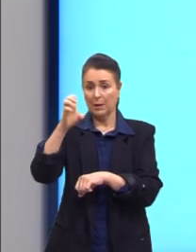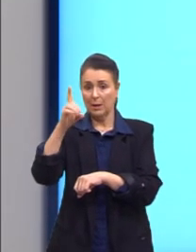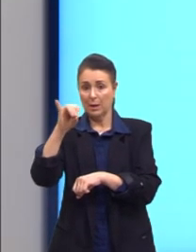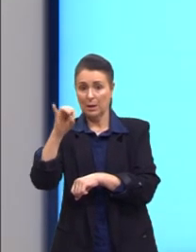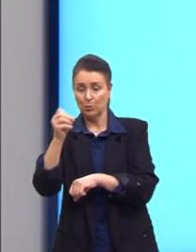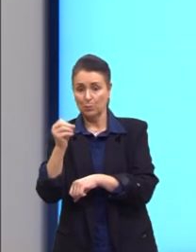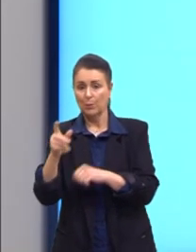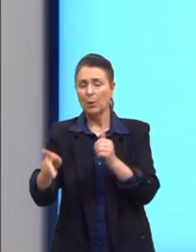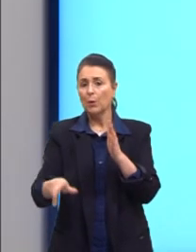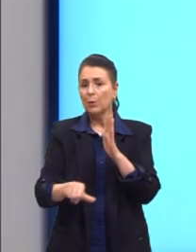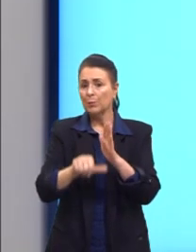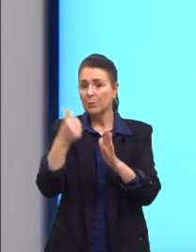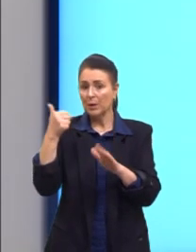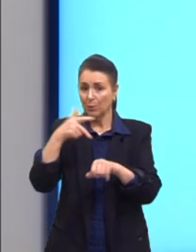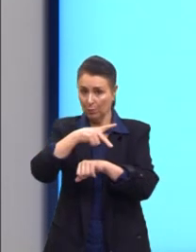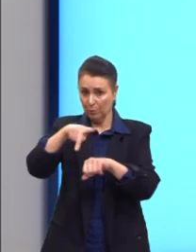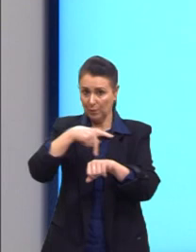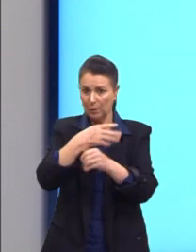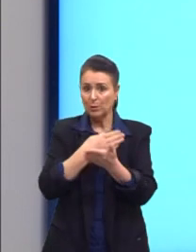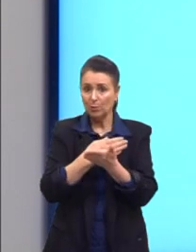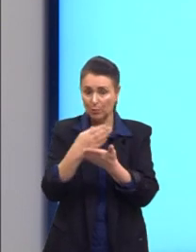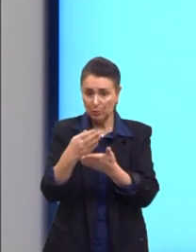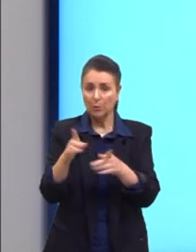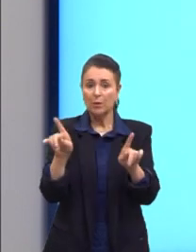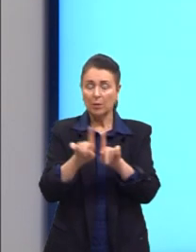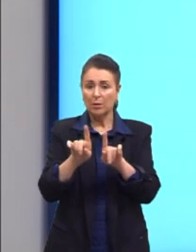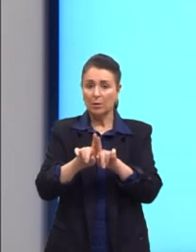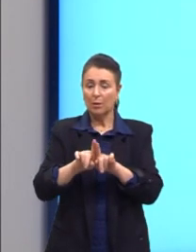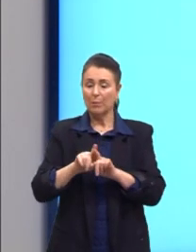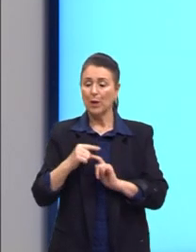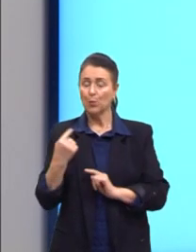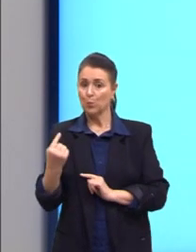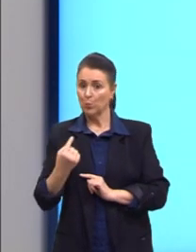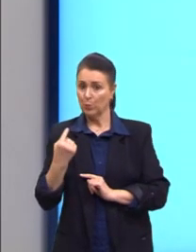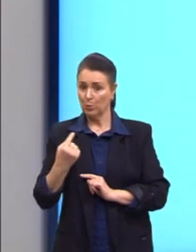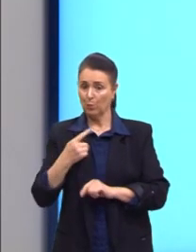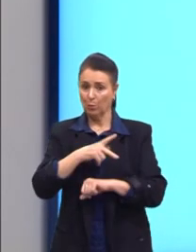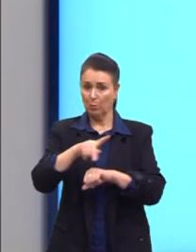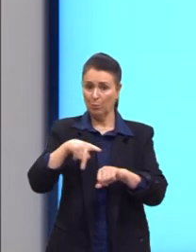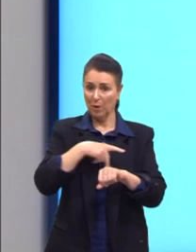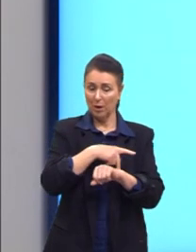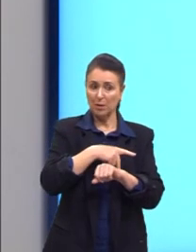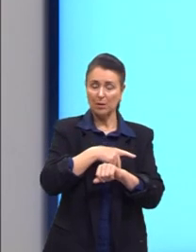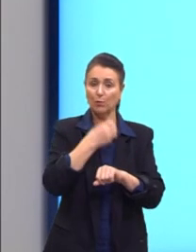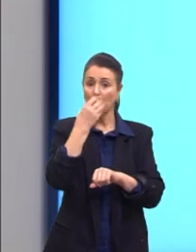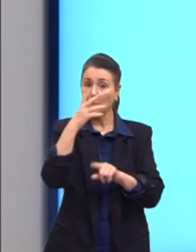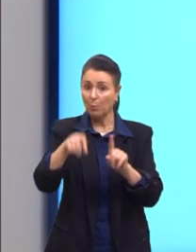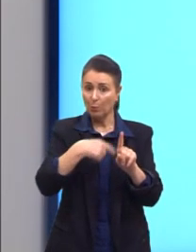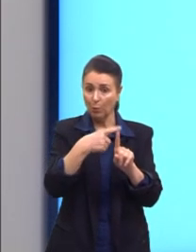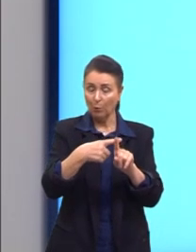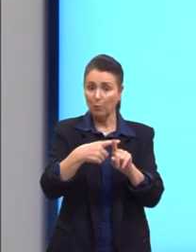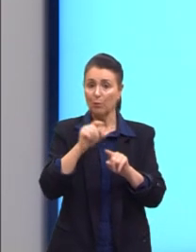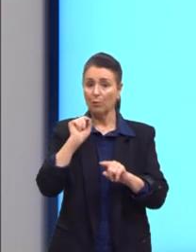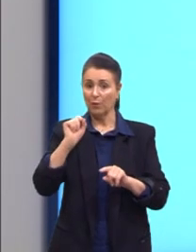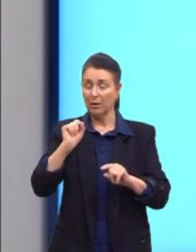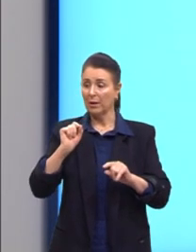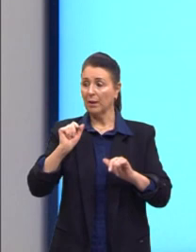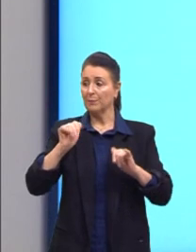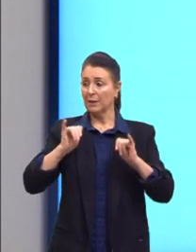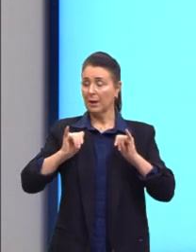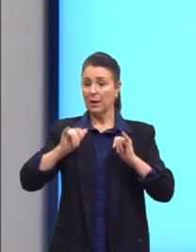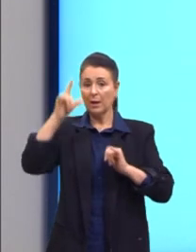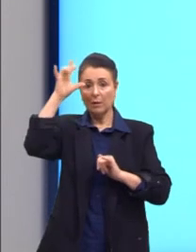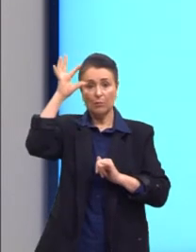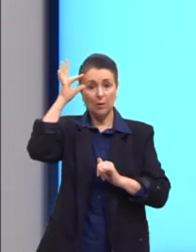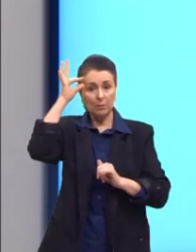tivemos isso, e o único país que teve alguma relação positiva com isso aí, foi a Tunísia. A Tunísia, então, nós